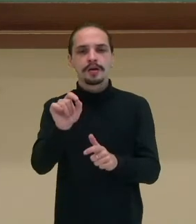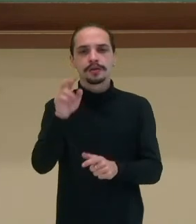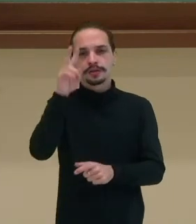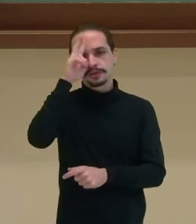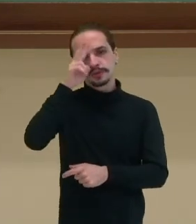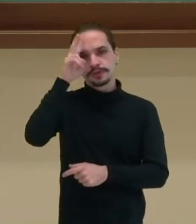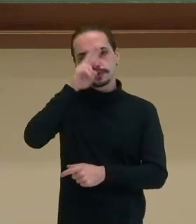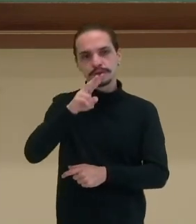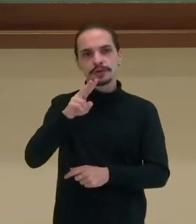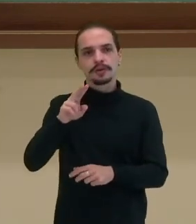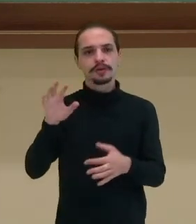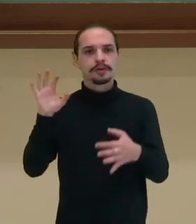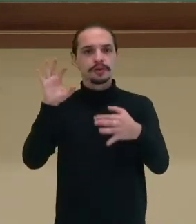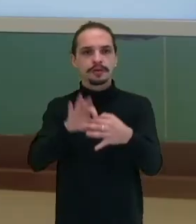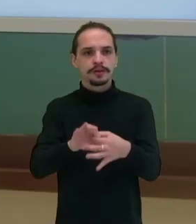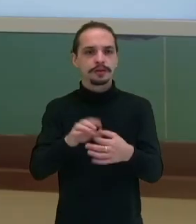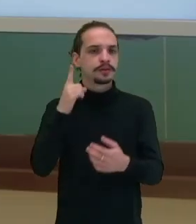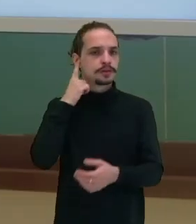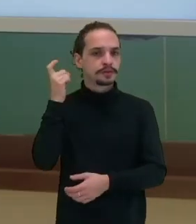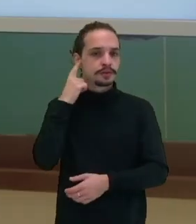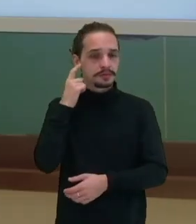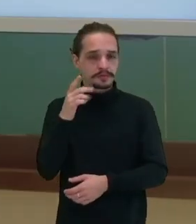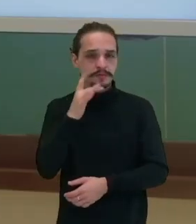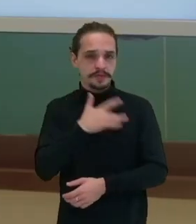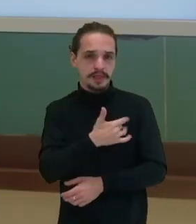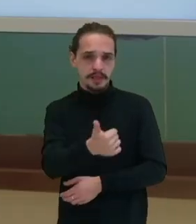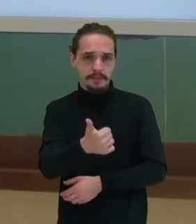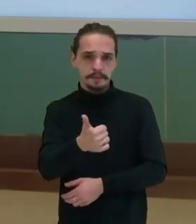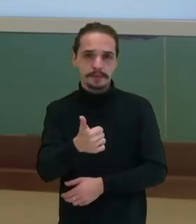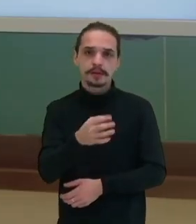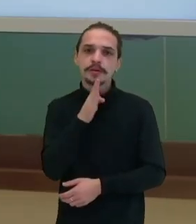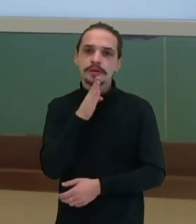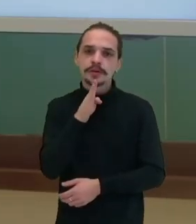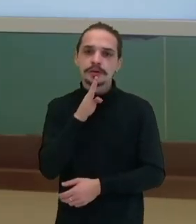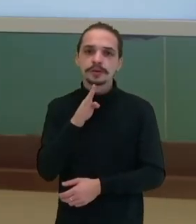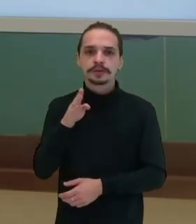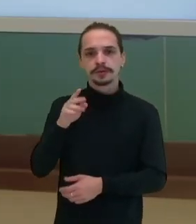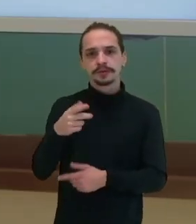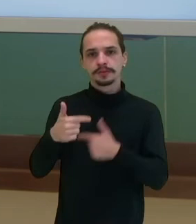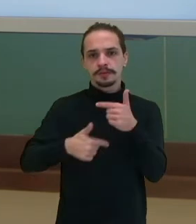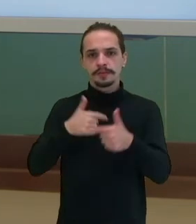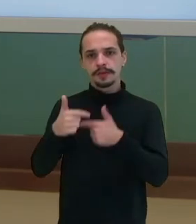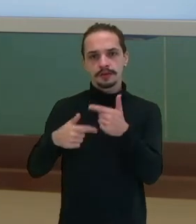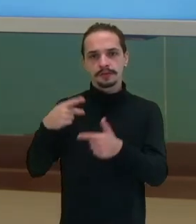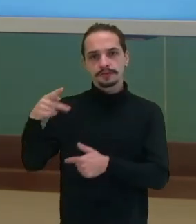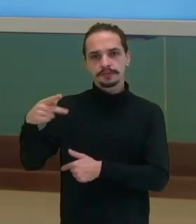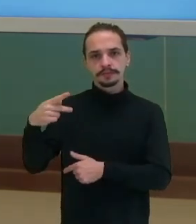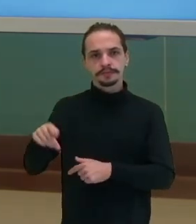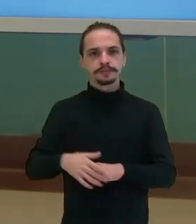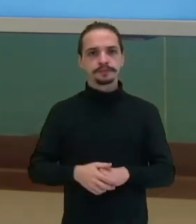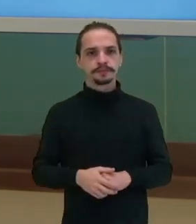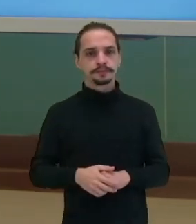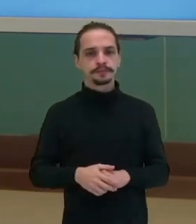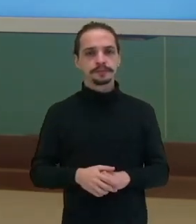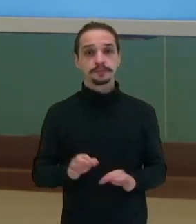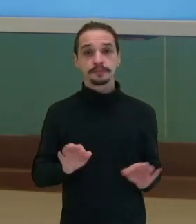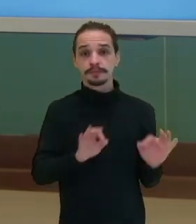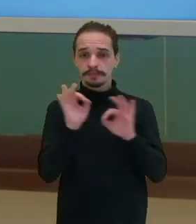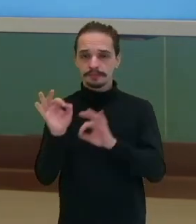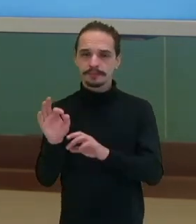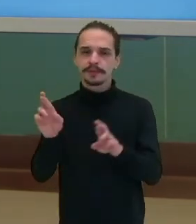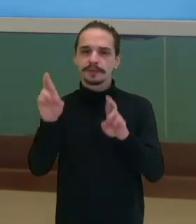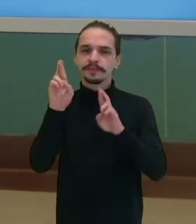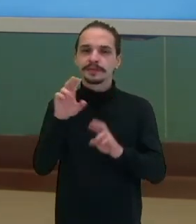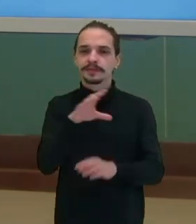história. Então, vale a pena conferir o trabalho do Rafael, pesquisem ele aí nas redes sociais, né? Espero que vocês